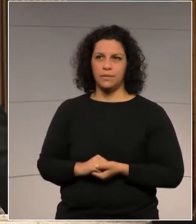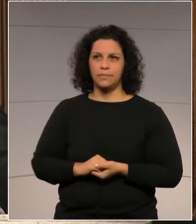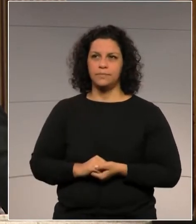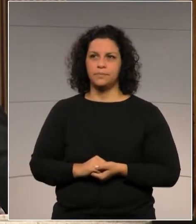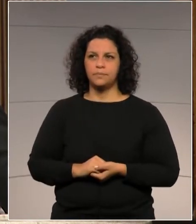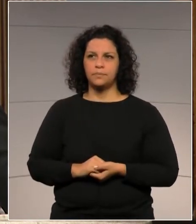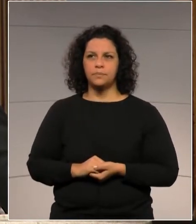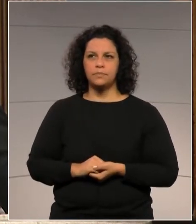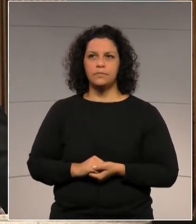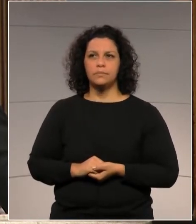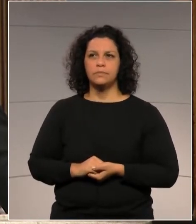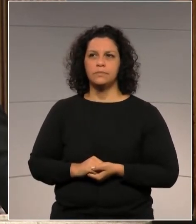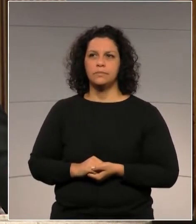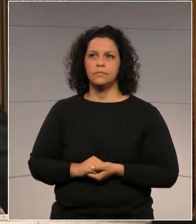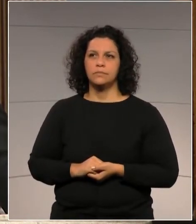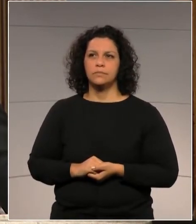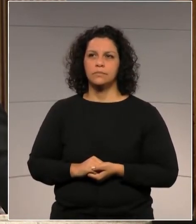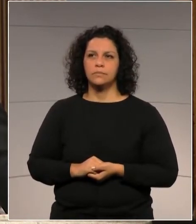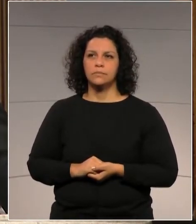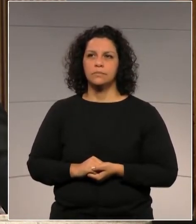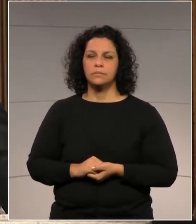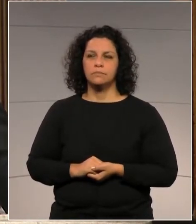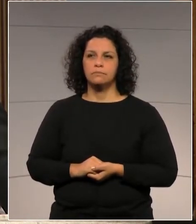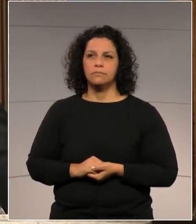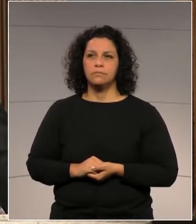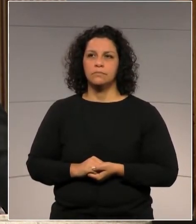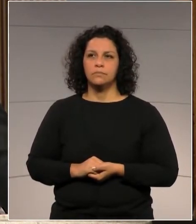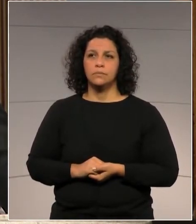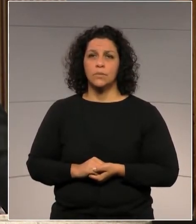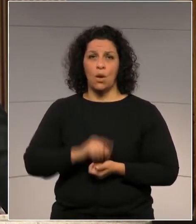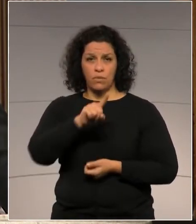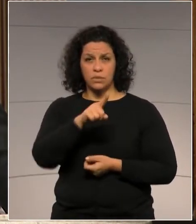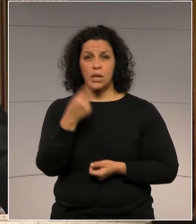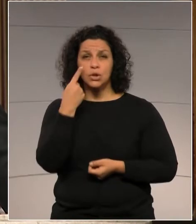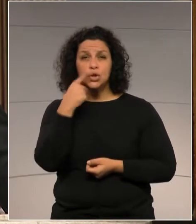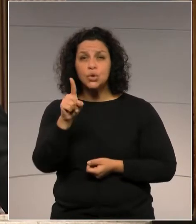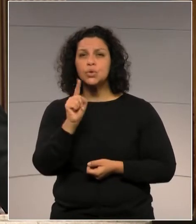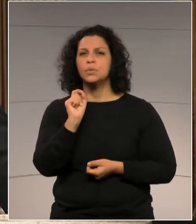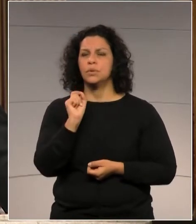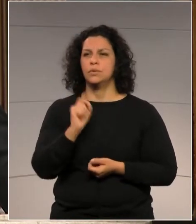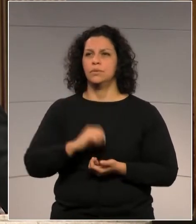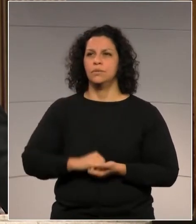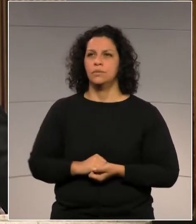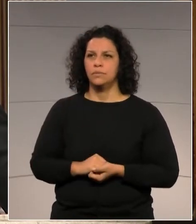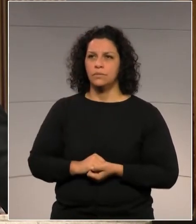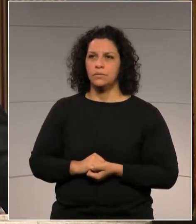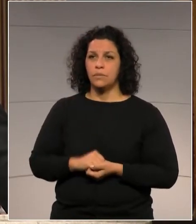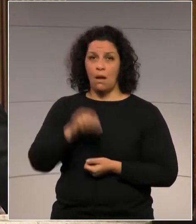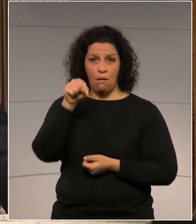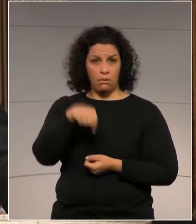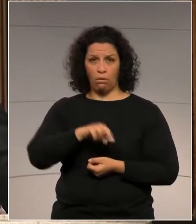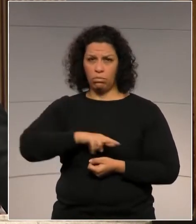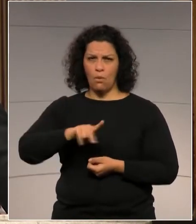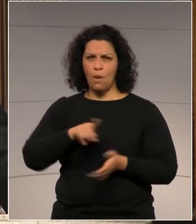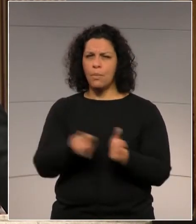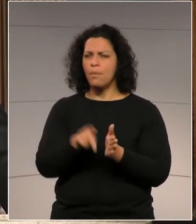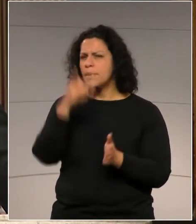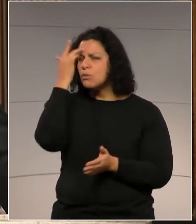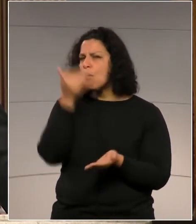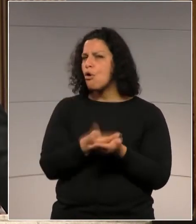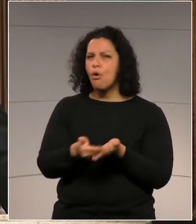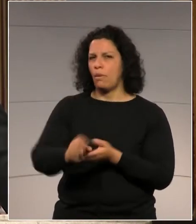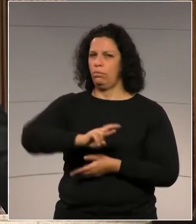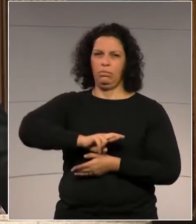boca aberta Júnior, o senhor está descobrindo que aqui não é para iniciantes.